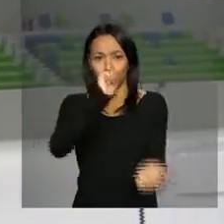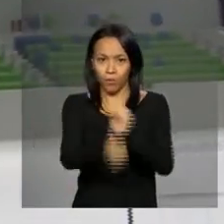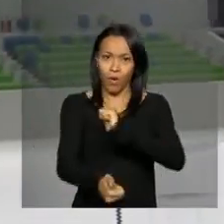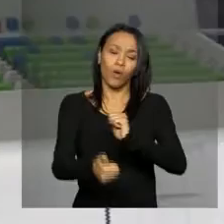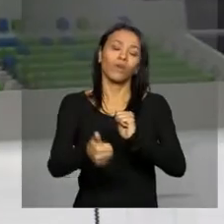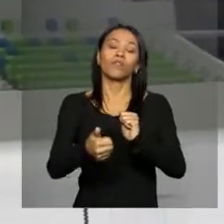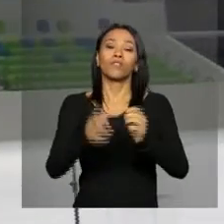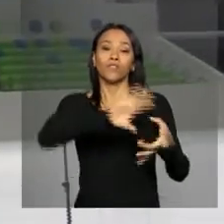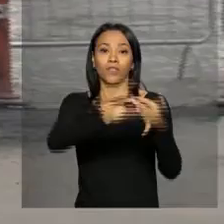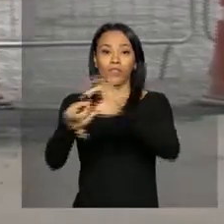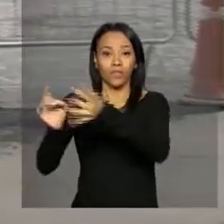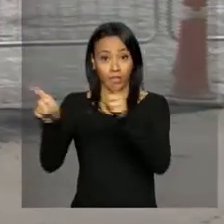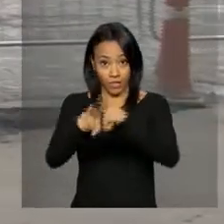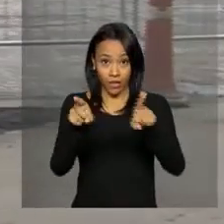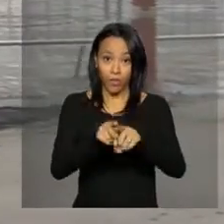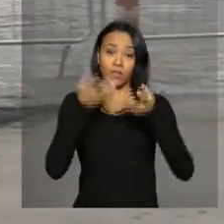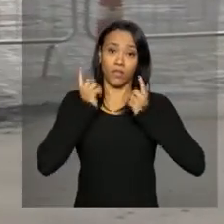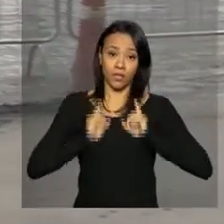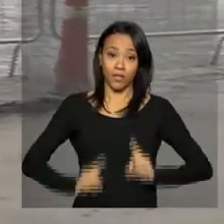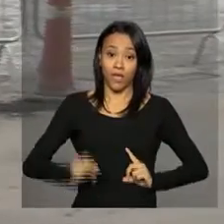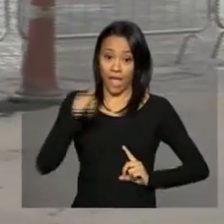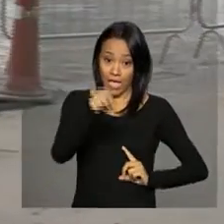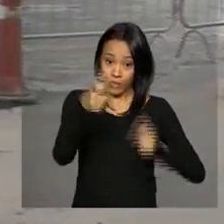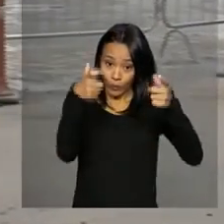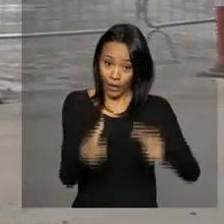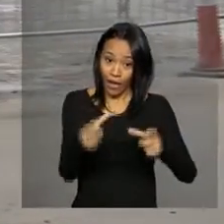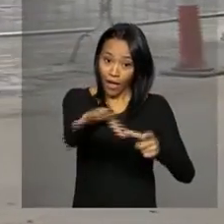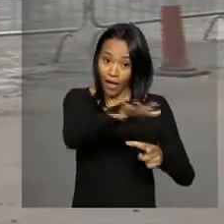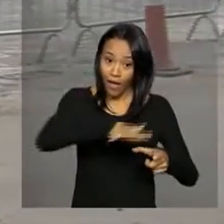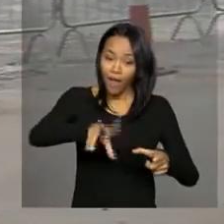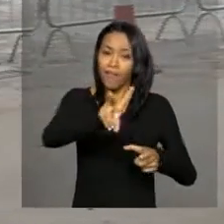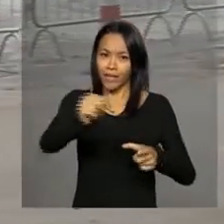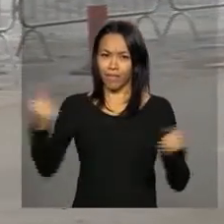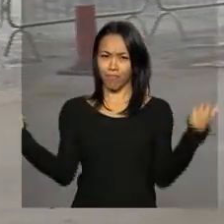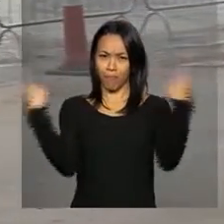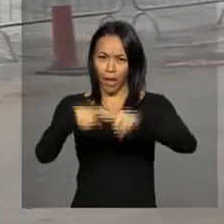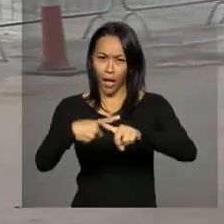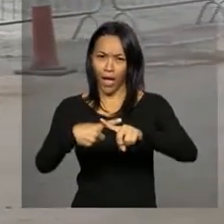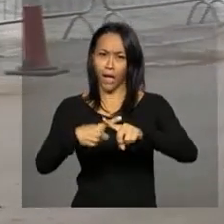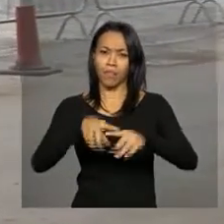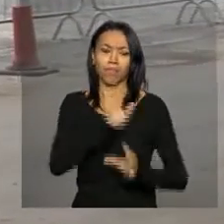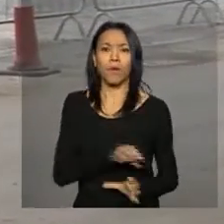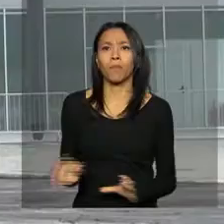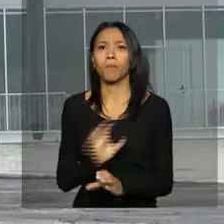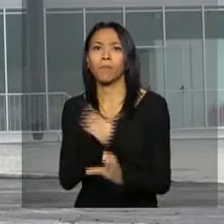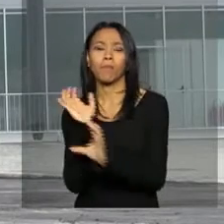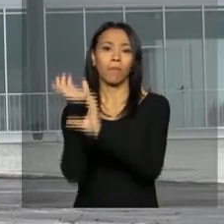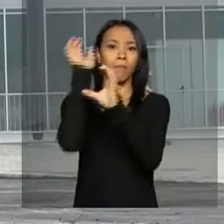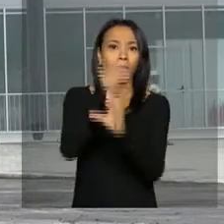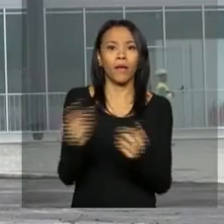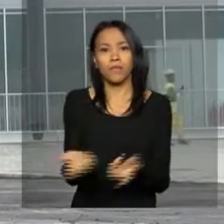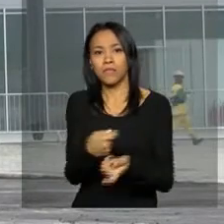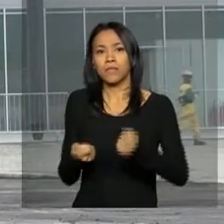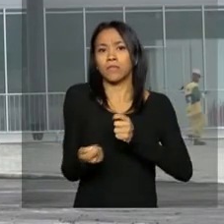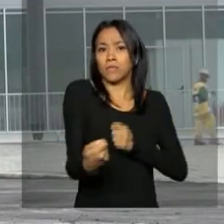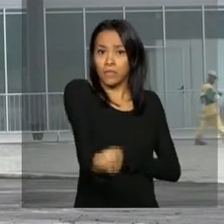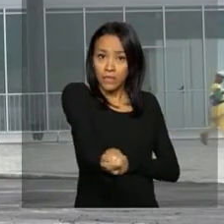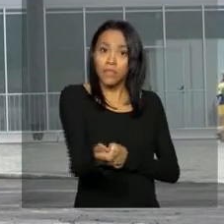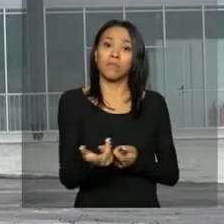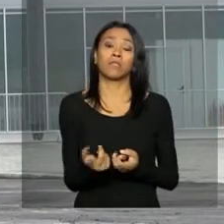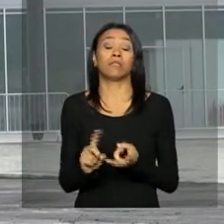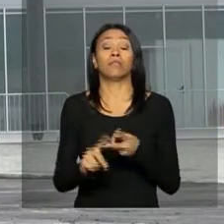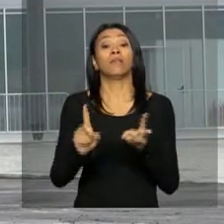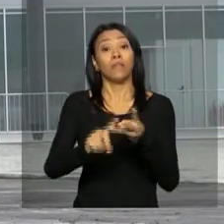Paralímpicos do Rio de Janeiro, a Arena da Juventude vai receber as disputas do basquetebol feminino, esgrima, provas do pentáculo